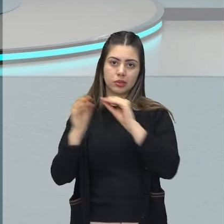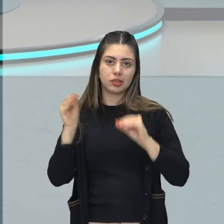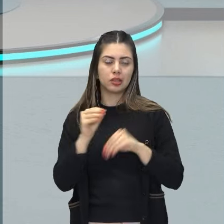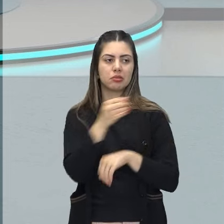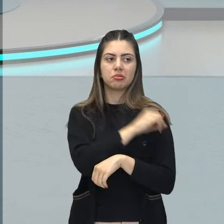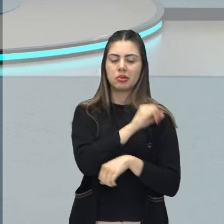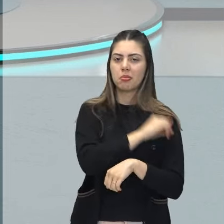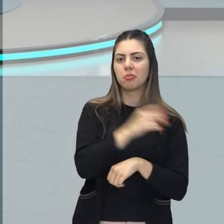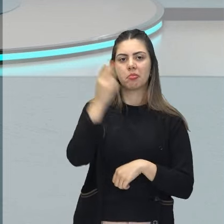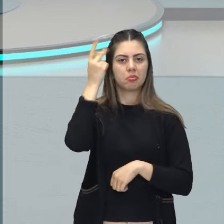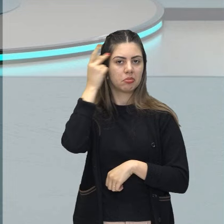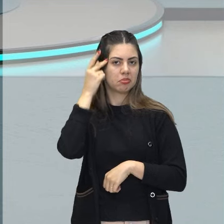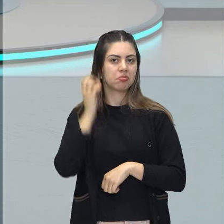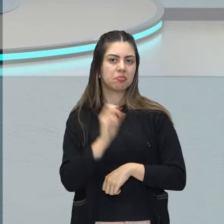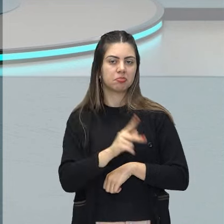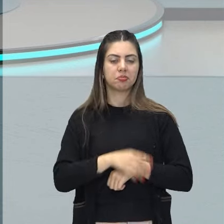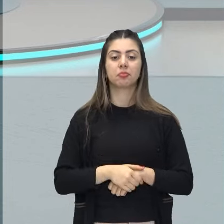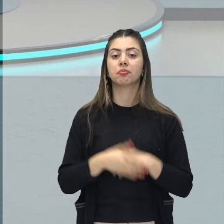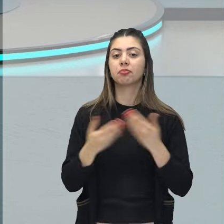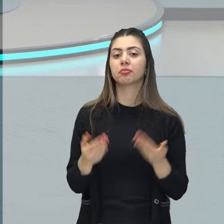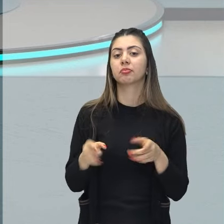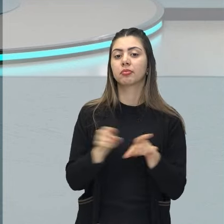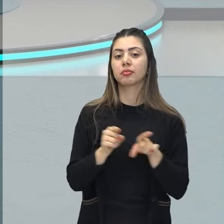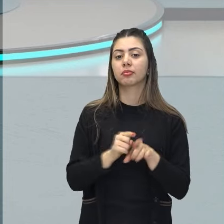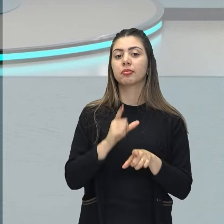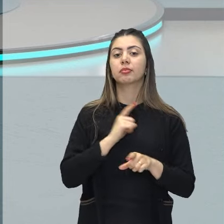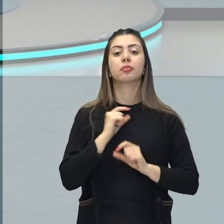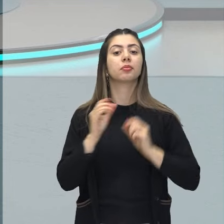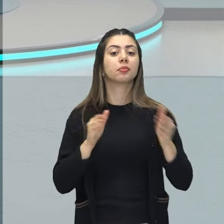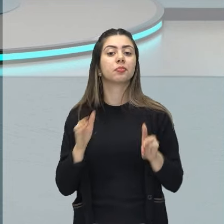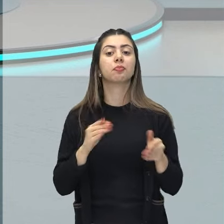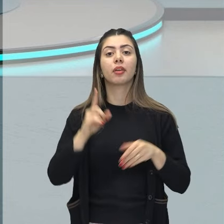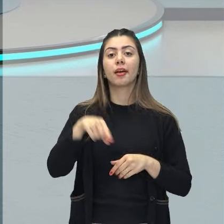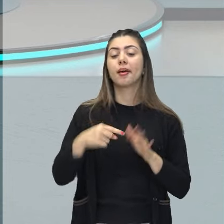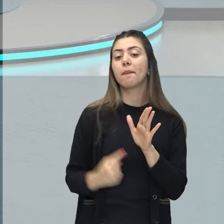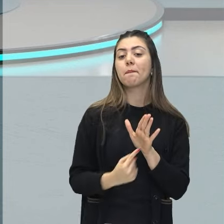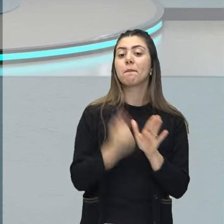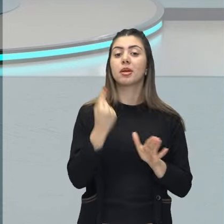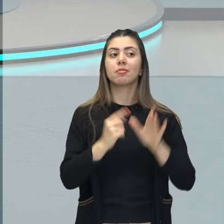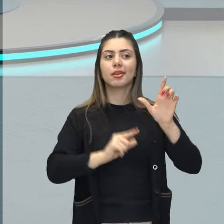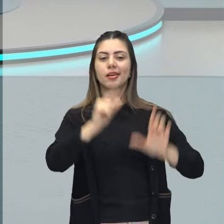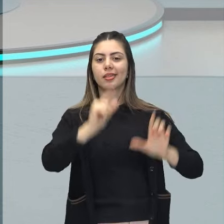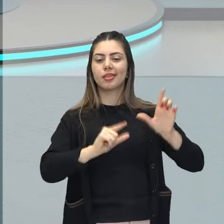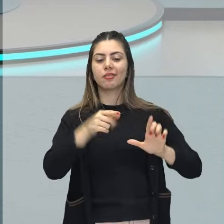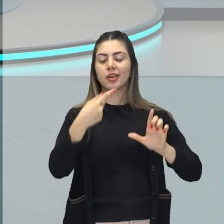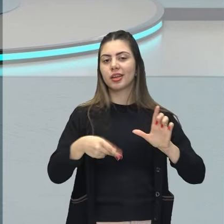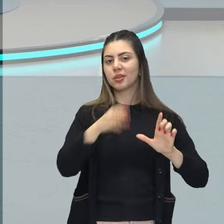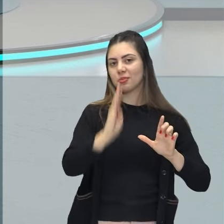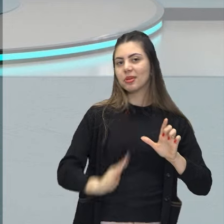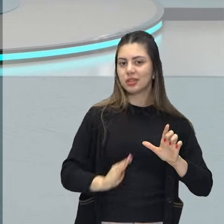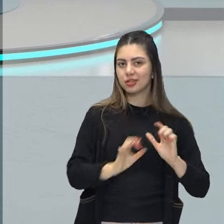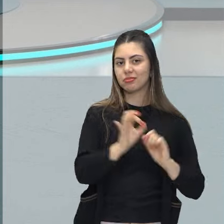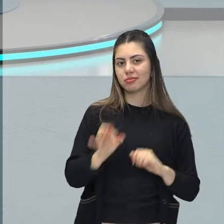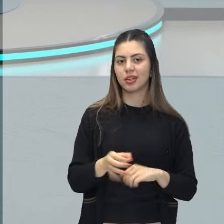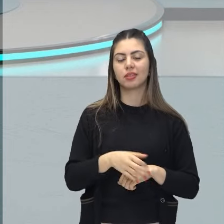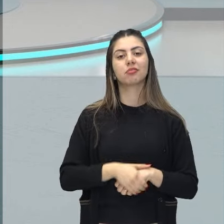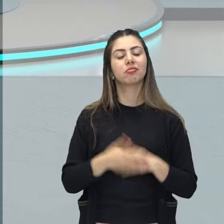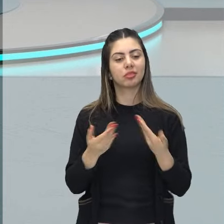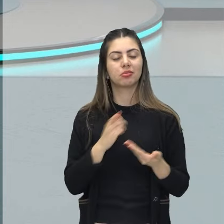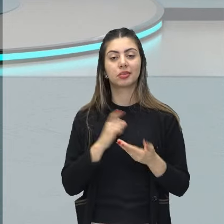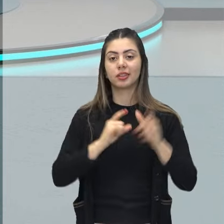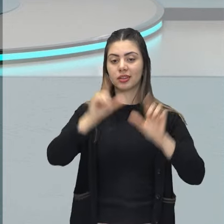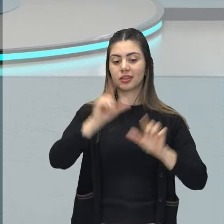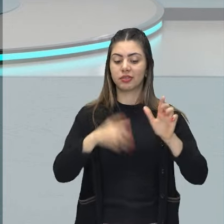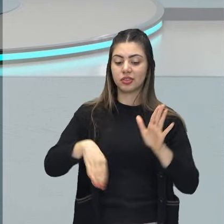São Paulo. E também vamos ter nesse período a primeira transmissão televisiva brasileira. televisão chega ao